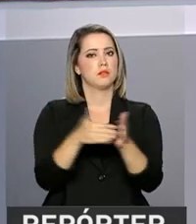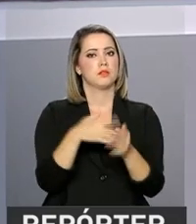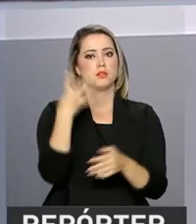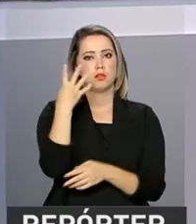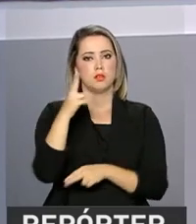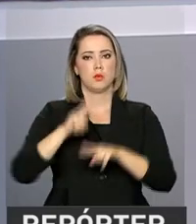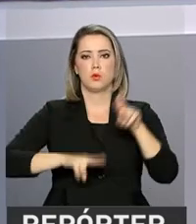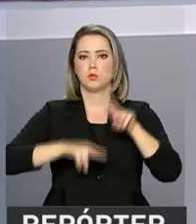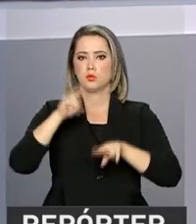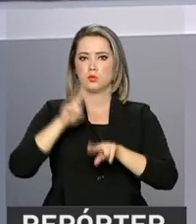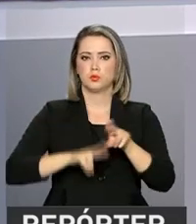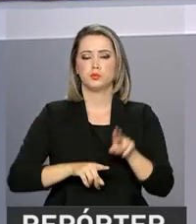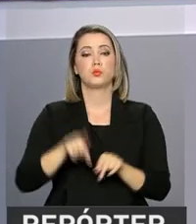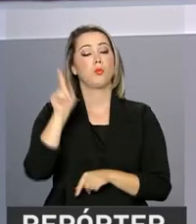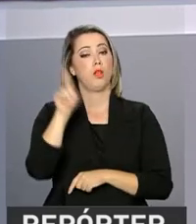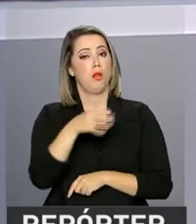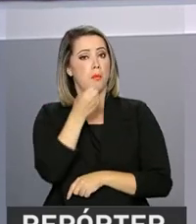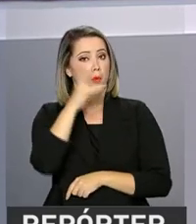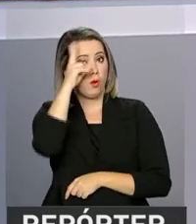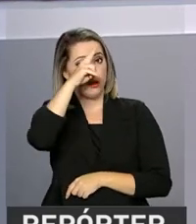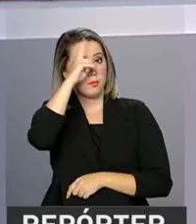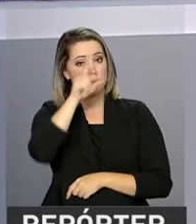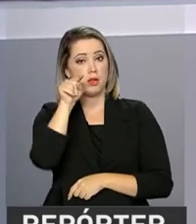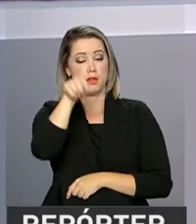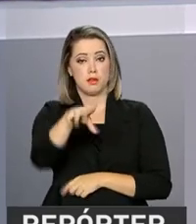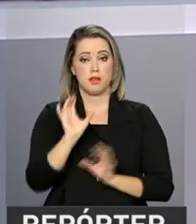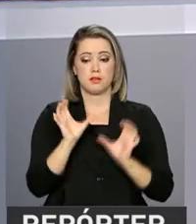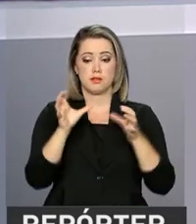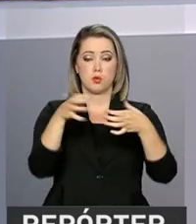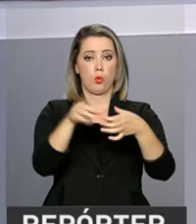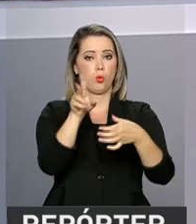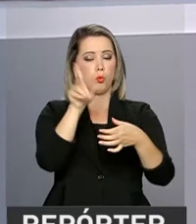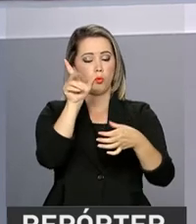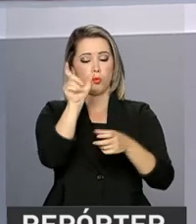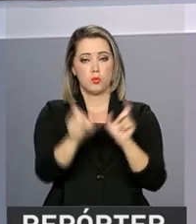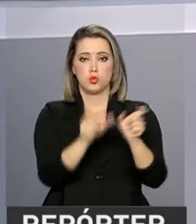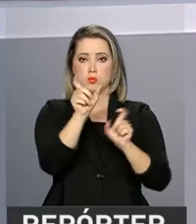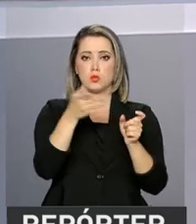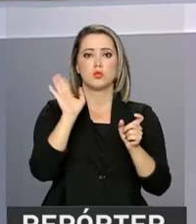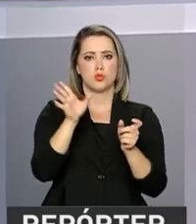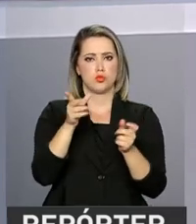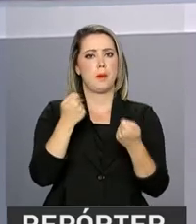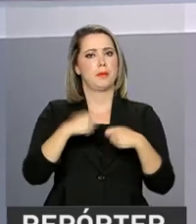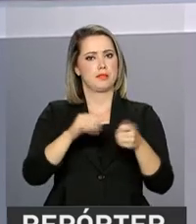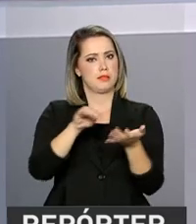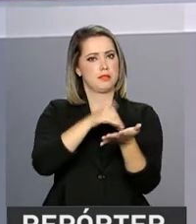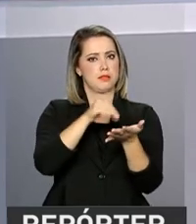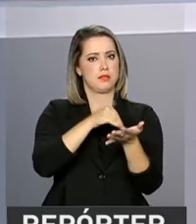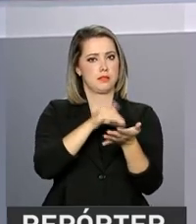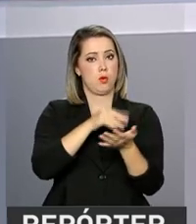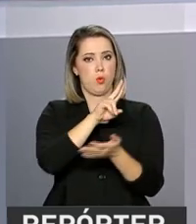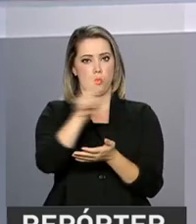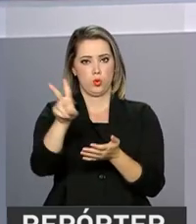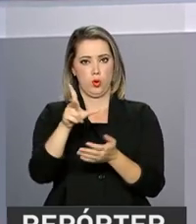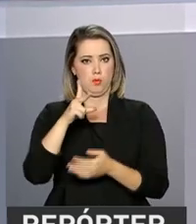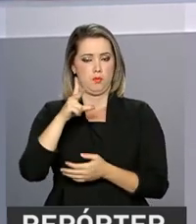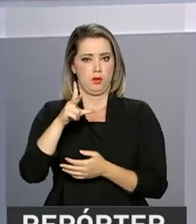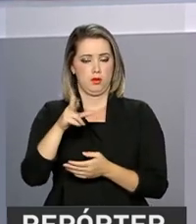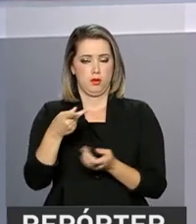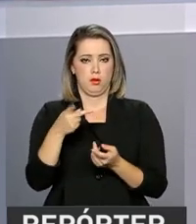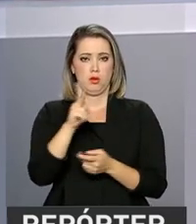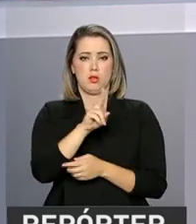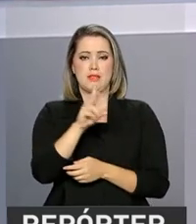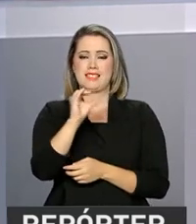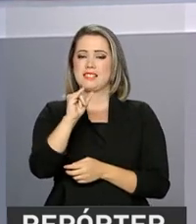o dia 4 de junho. É bom lembrar que esses participantes já devem ter feito a inscrição com o nome civil que consta na